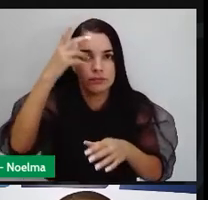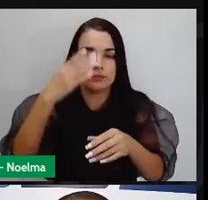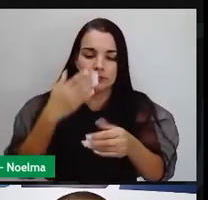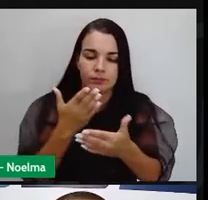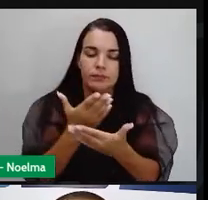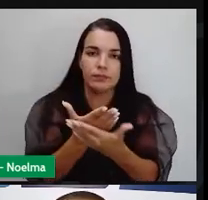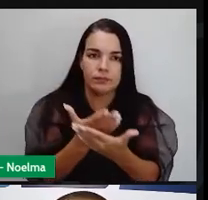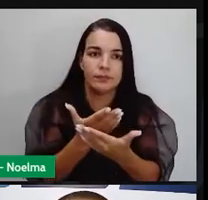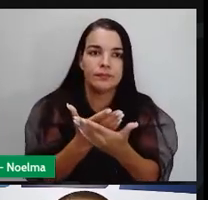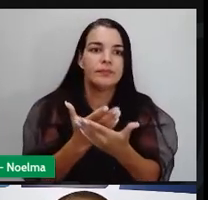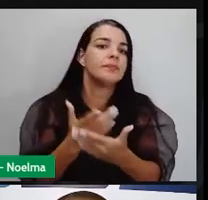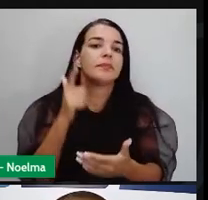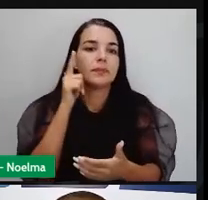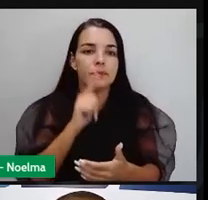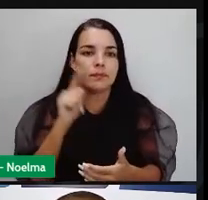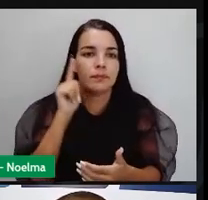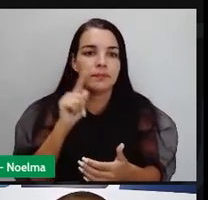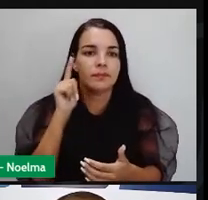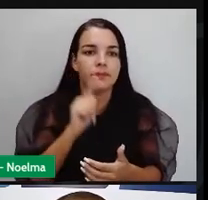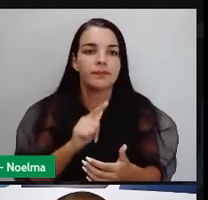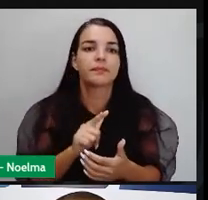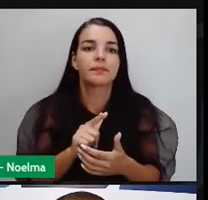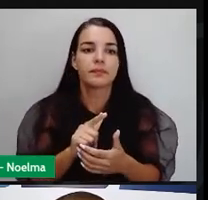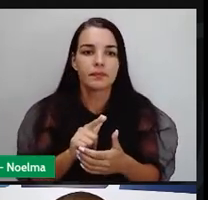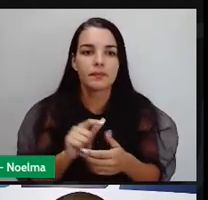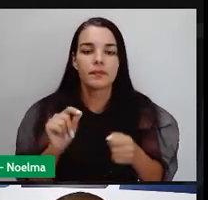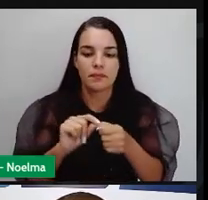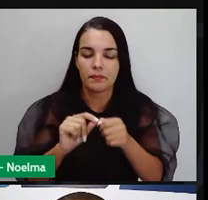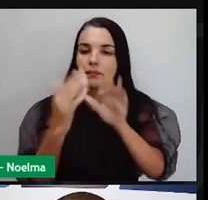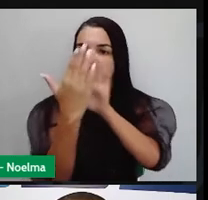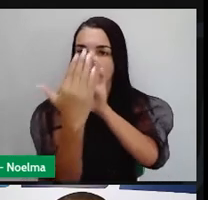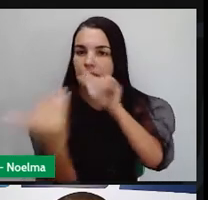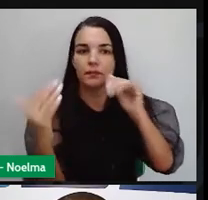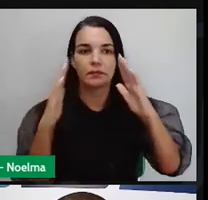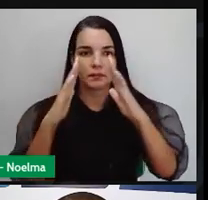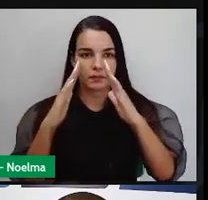trabalho, conseguiram fazer aquelas pirâmides.